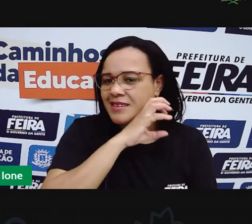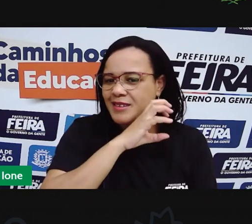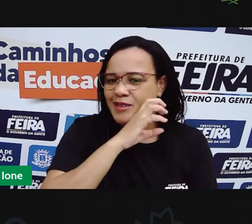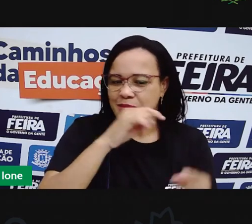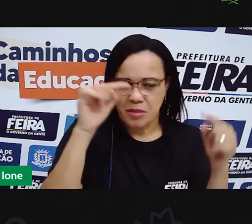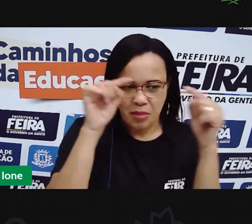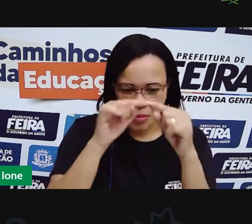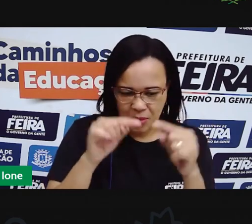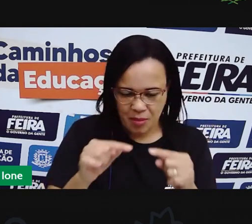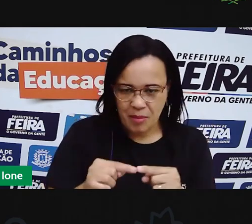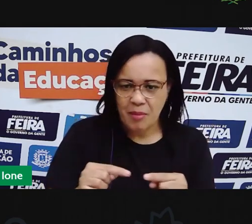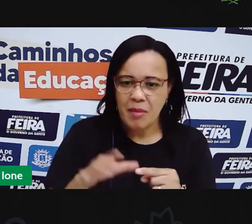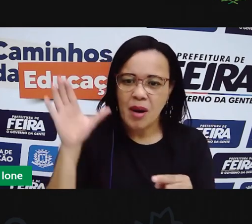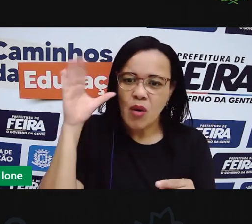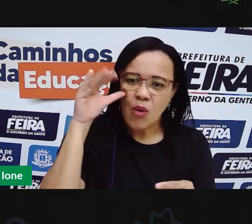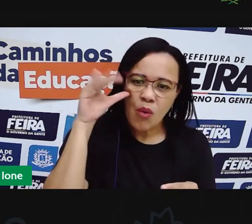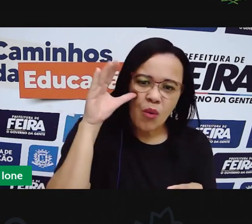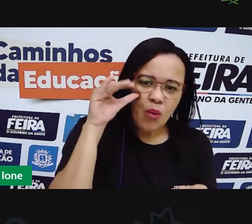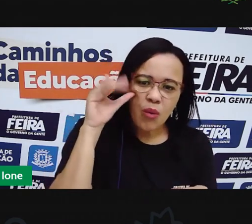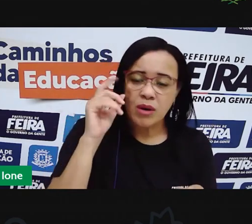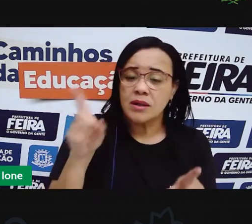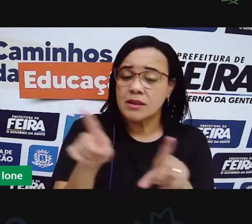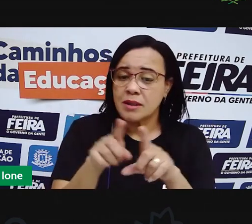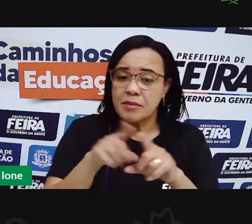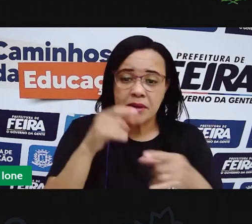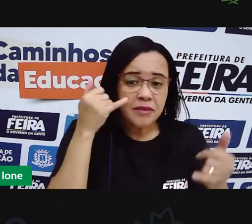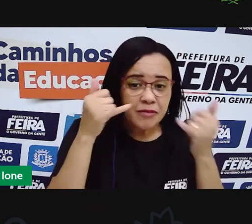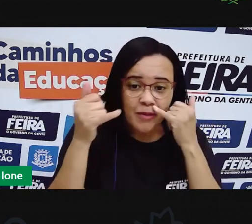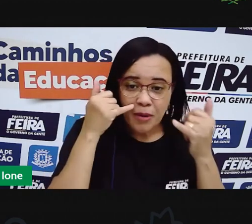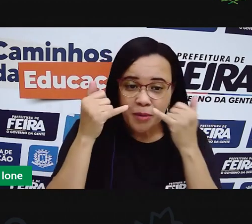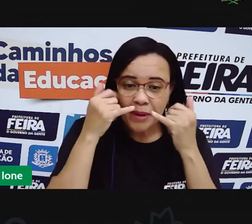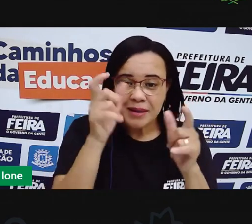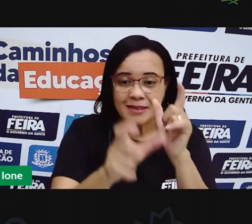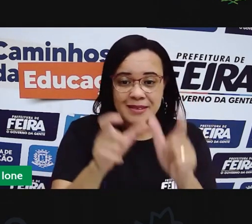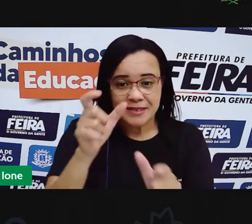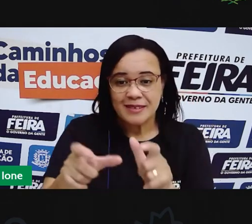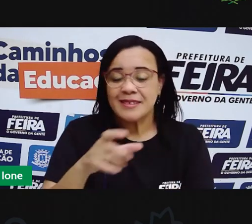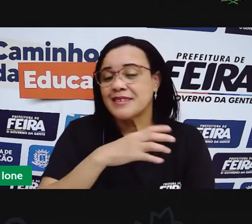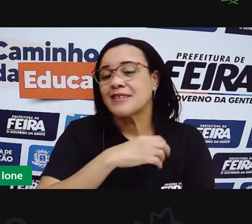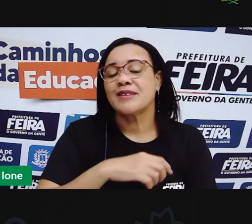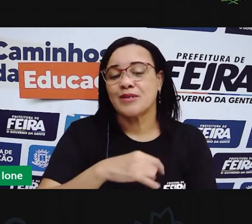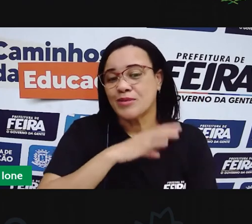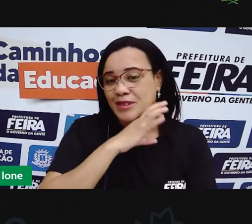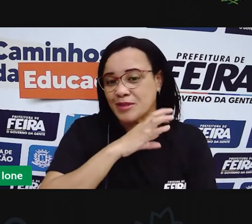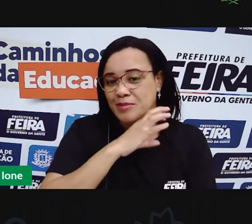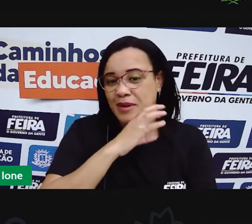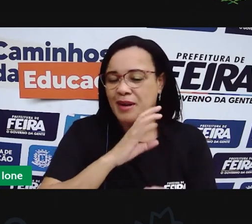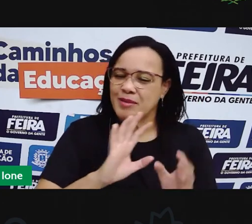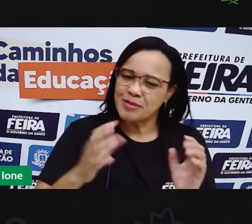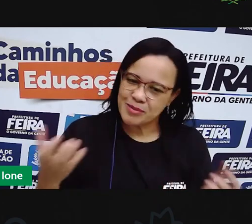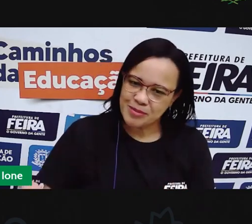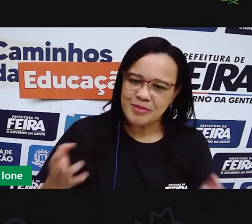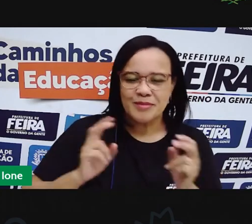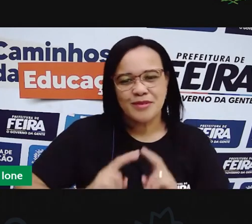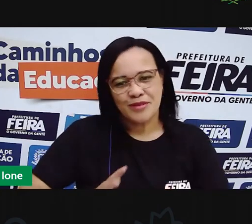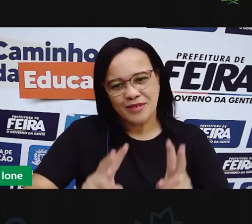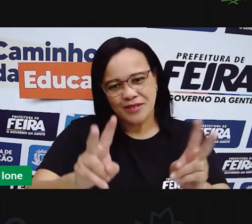curiosidades e informações sobre aquele animal. Está certo? então continue aí em casa